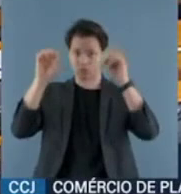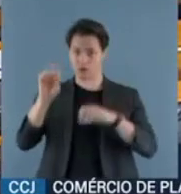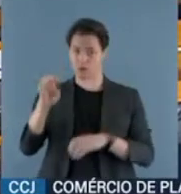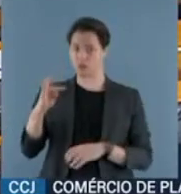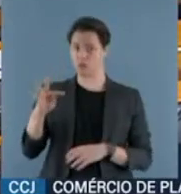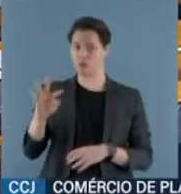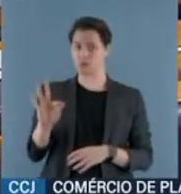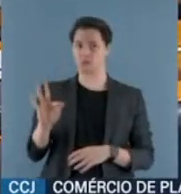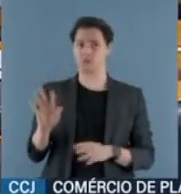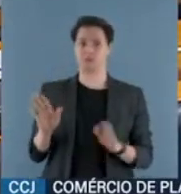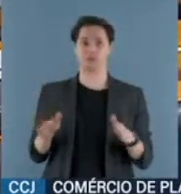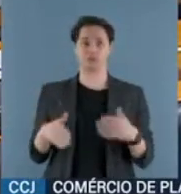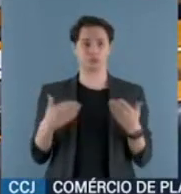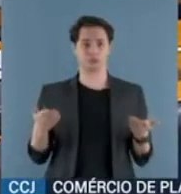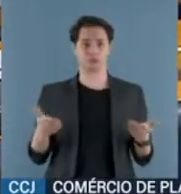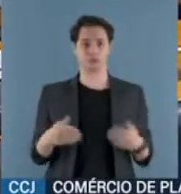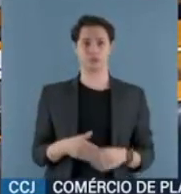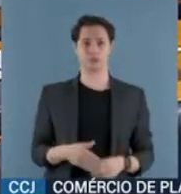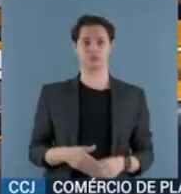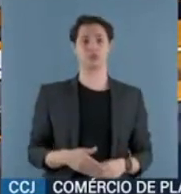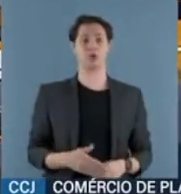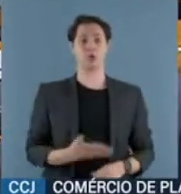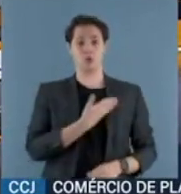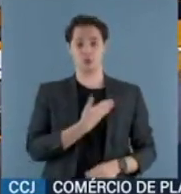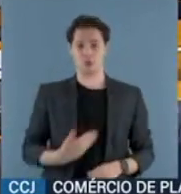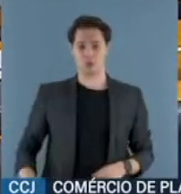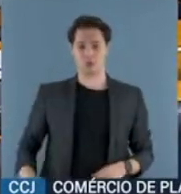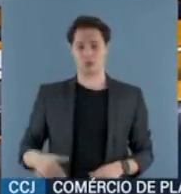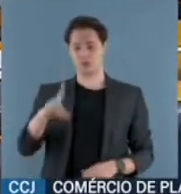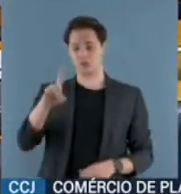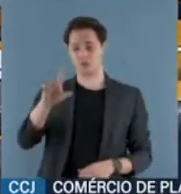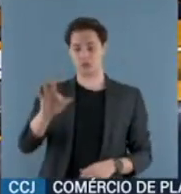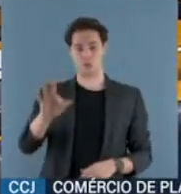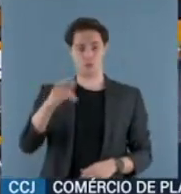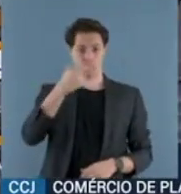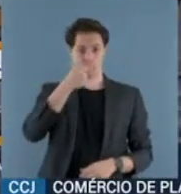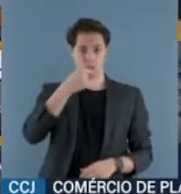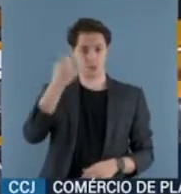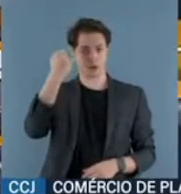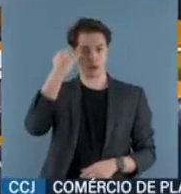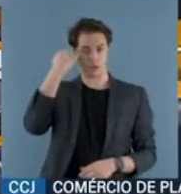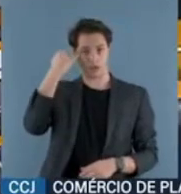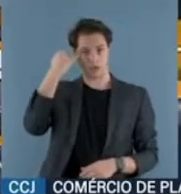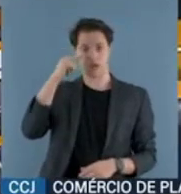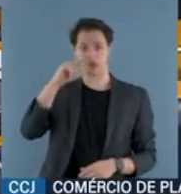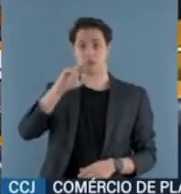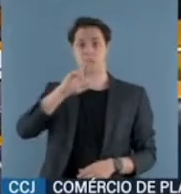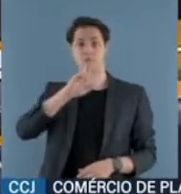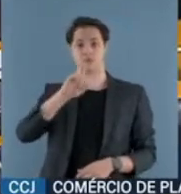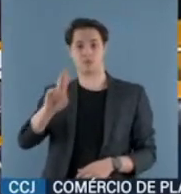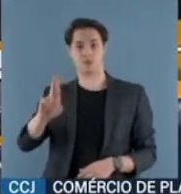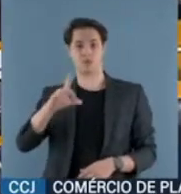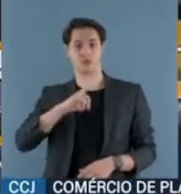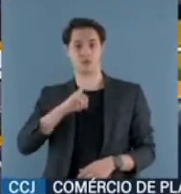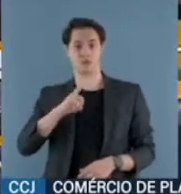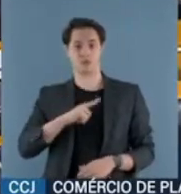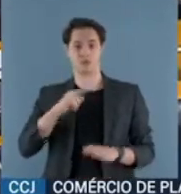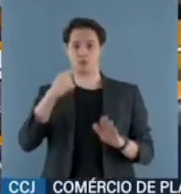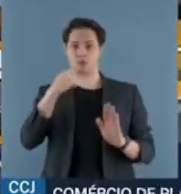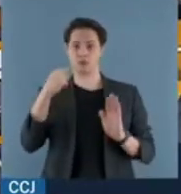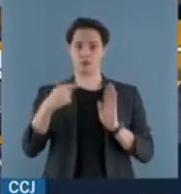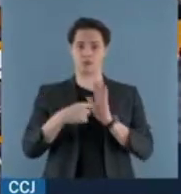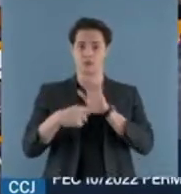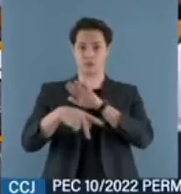que o governador do Distrito Federal, Ibanez, respondeu à provocação do